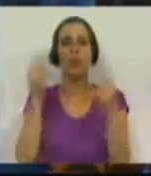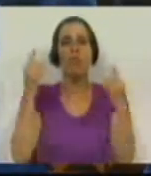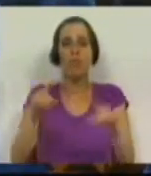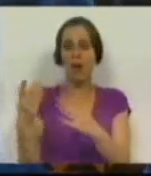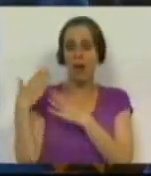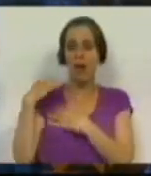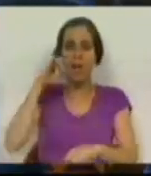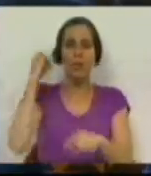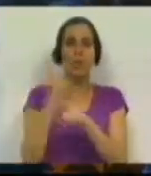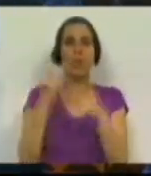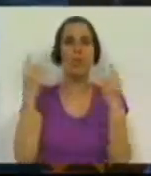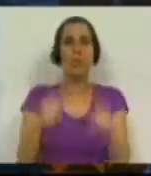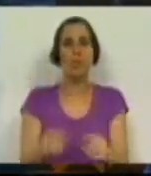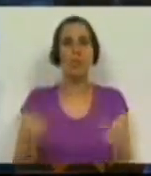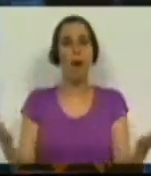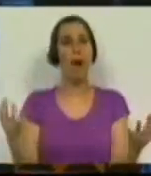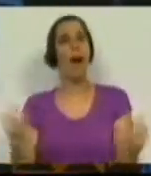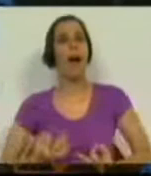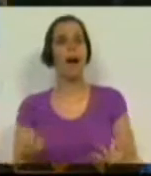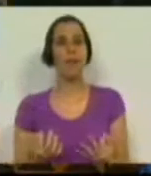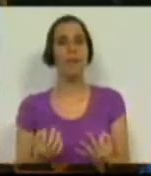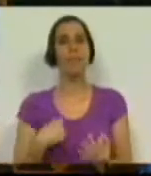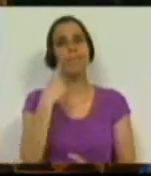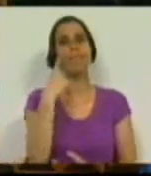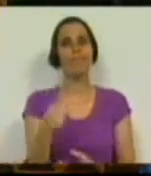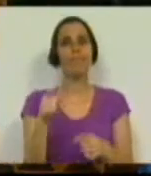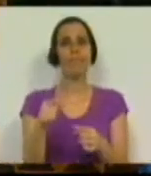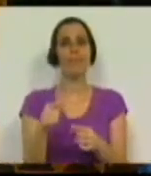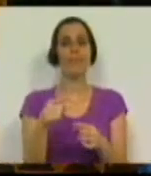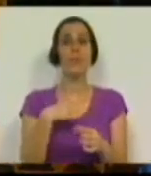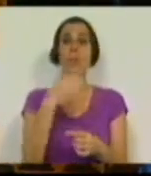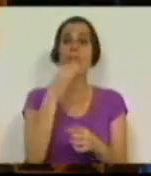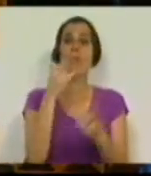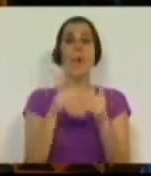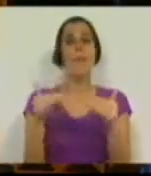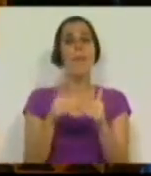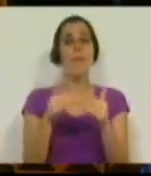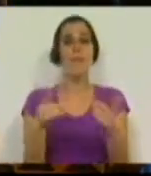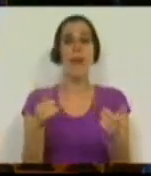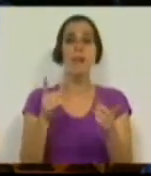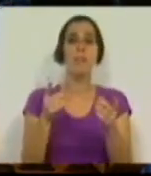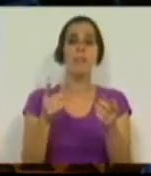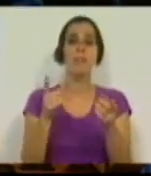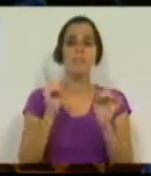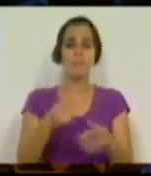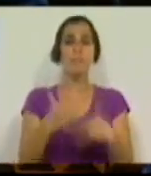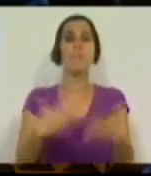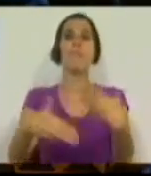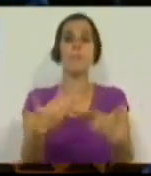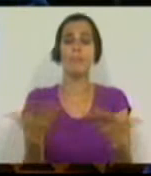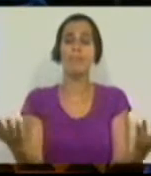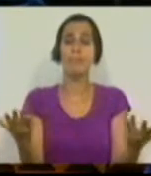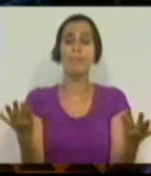tutela inspetiva. Mas repetimos, obviamente, reconhecemos que se estaremos a falar de uma fase de instalação, e, portanto,